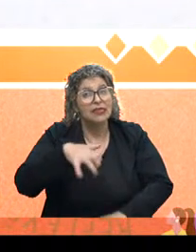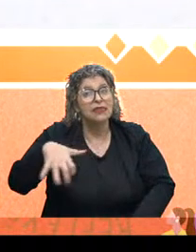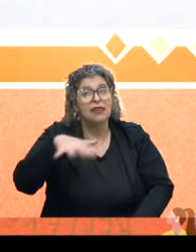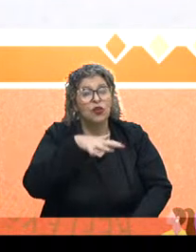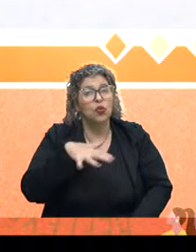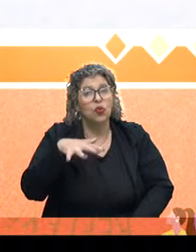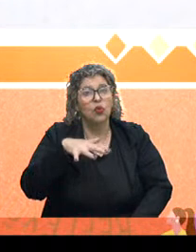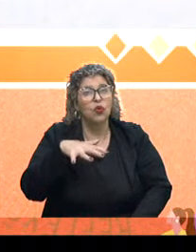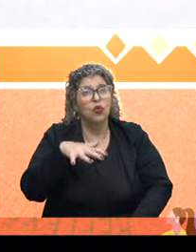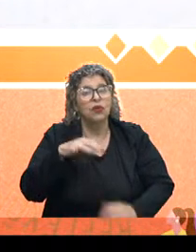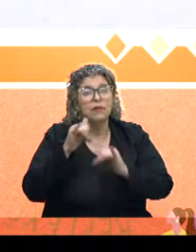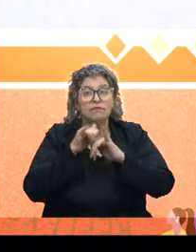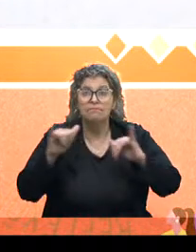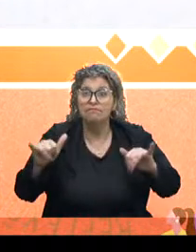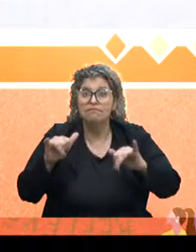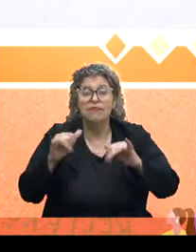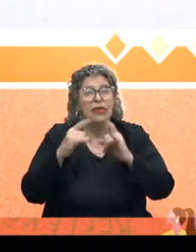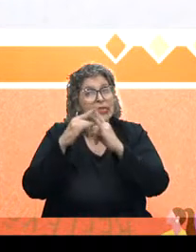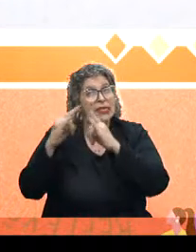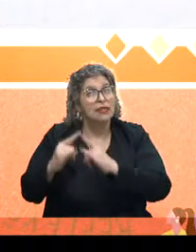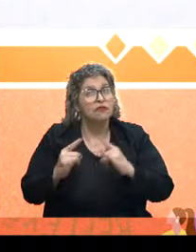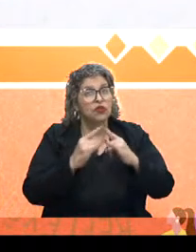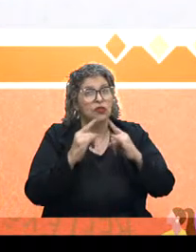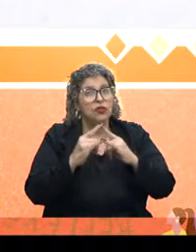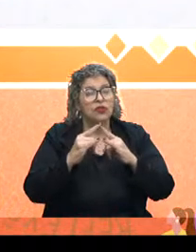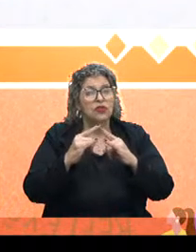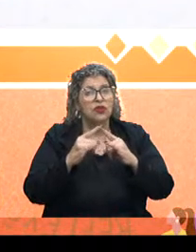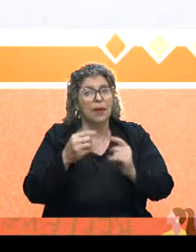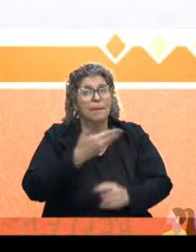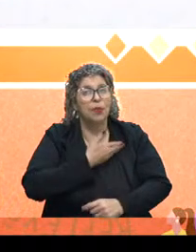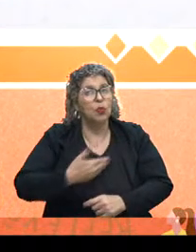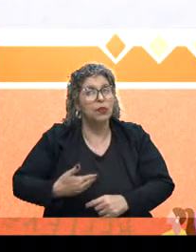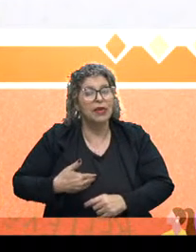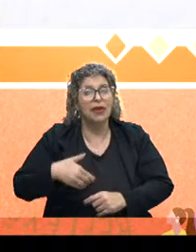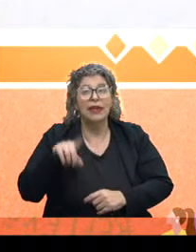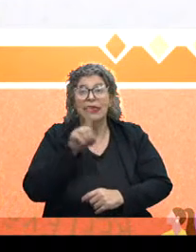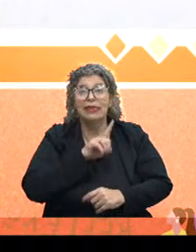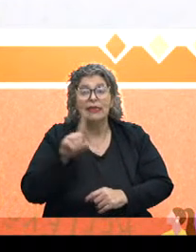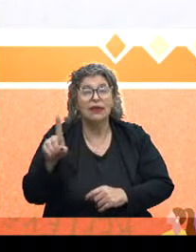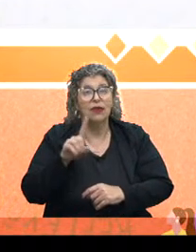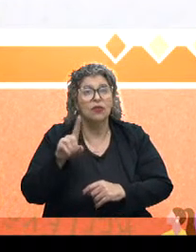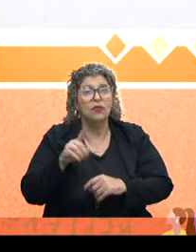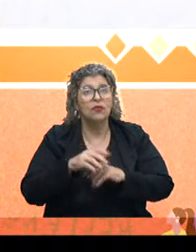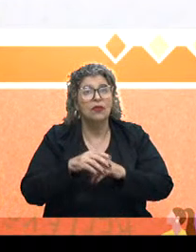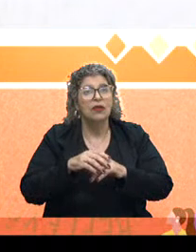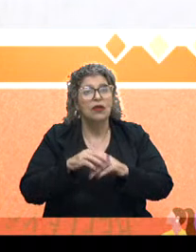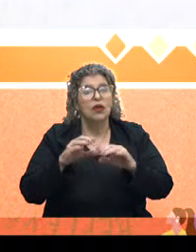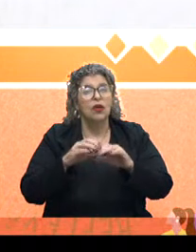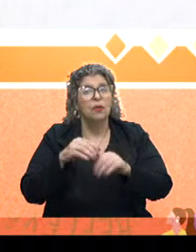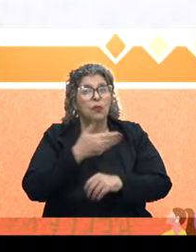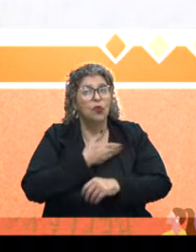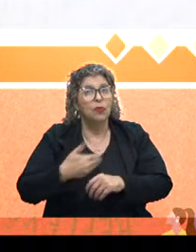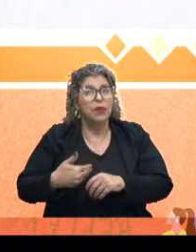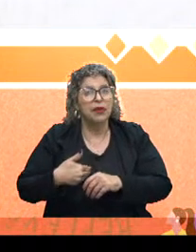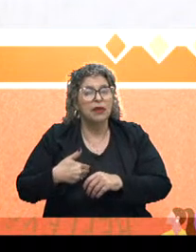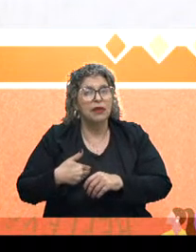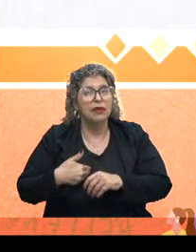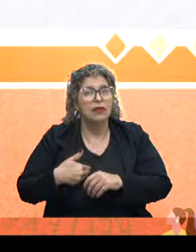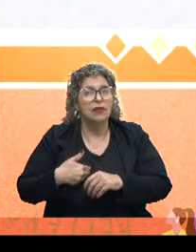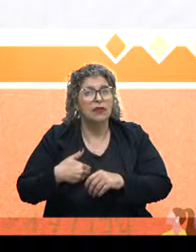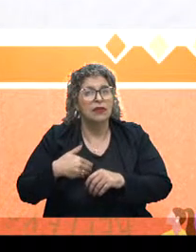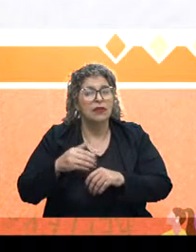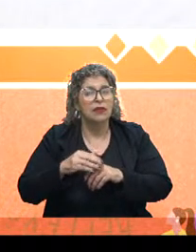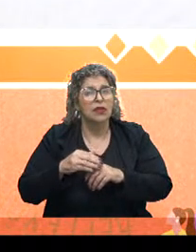que declaram essas entidades públicas não estatais, ou seja, são universidades públicas, porém, não são estatais.